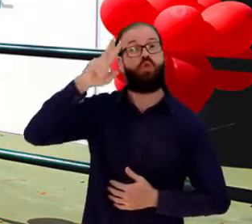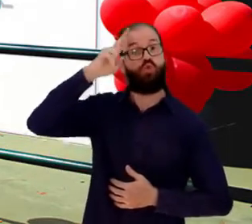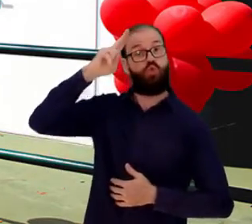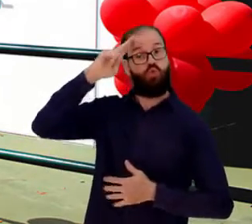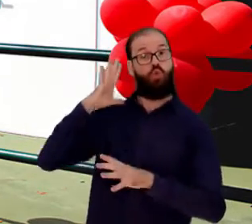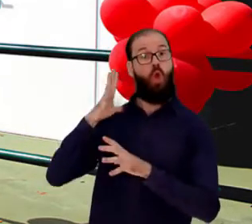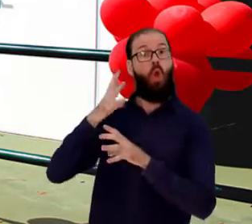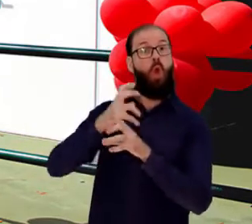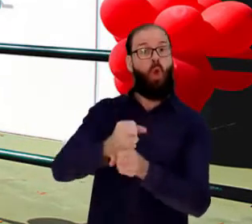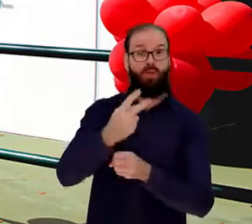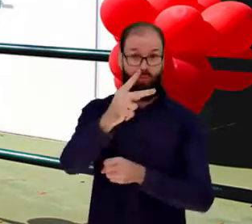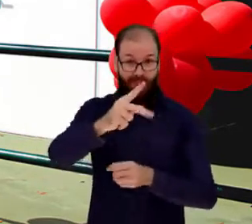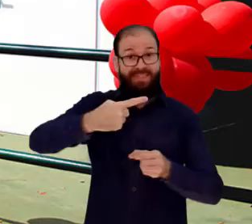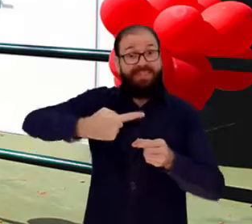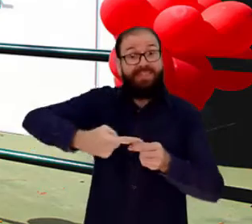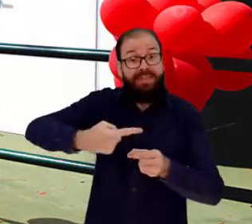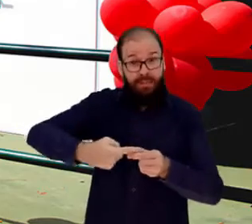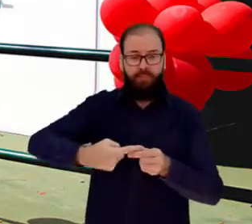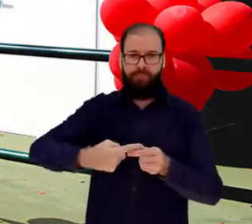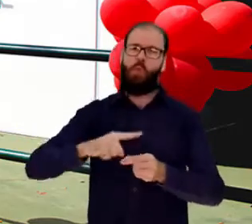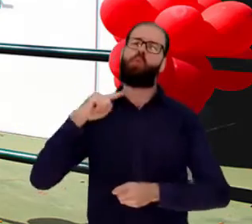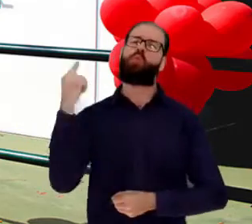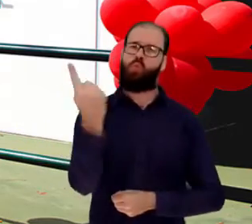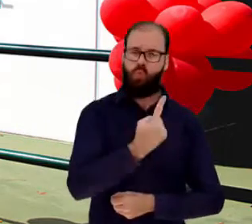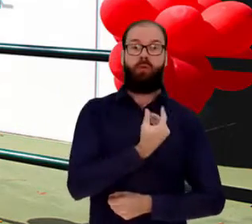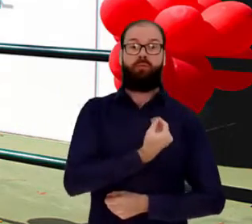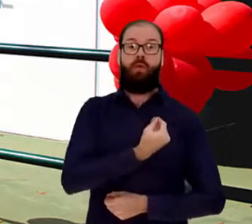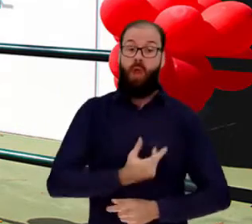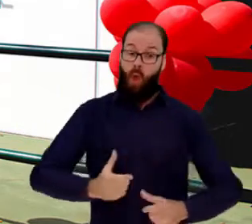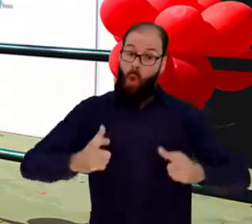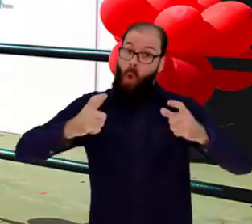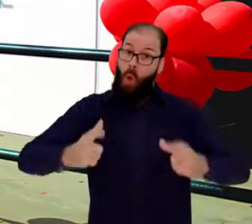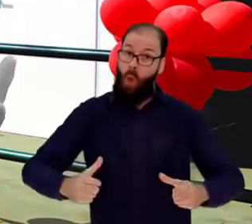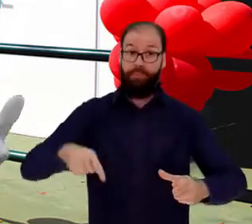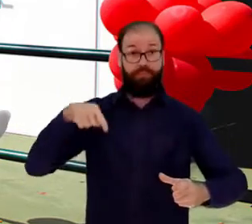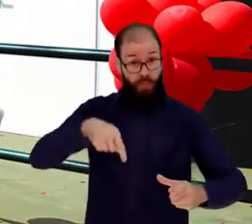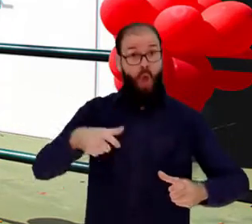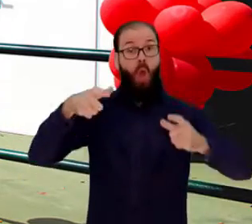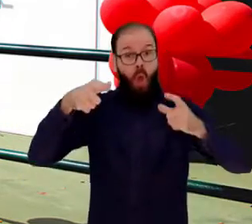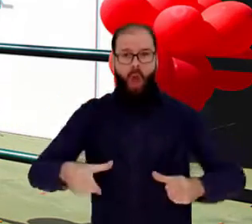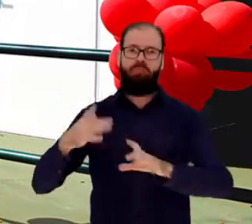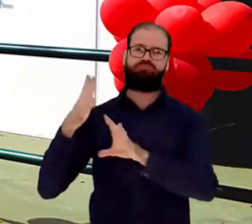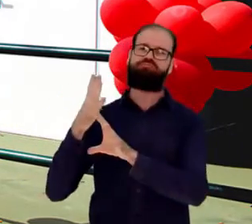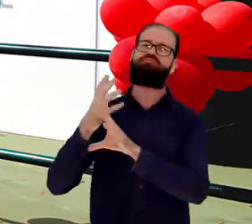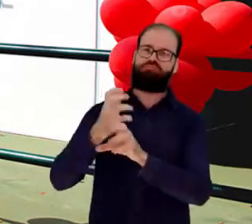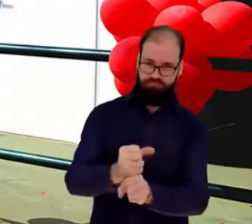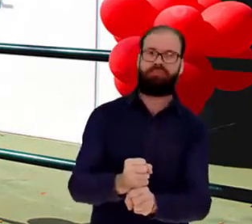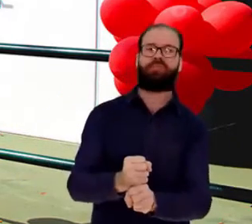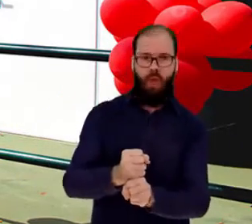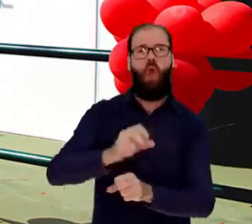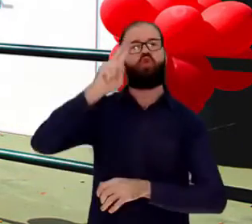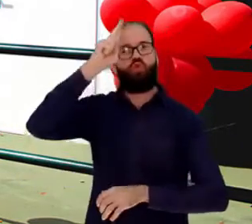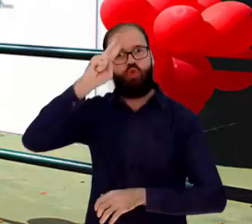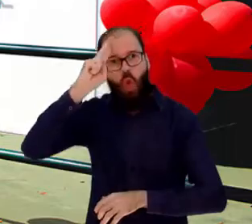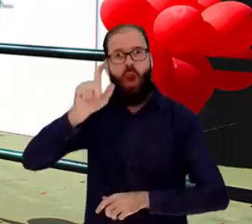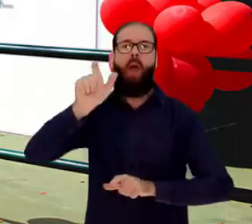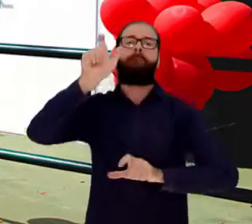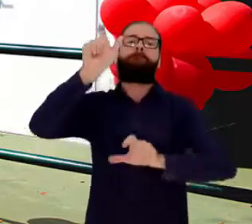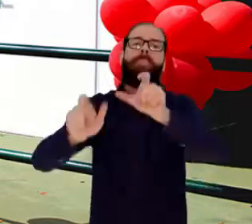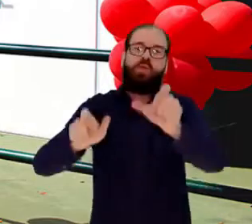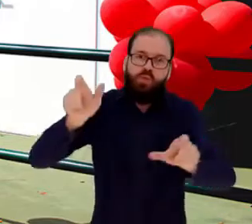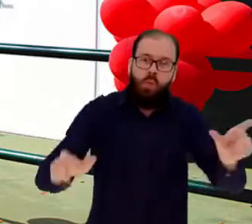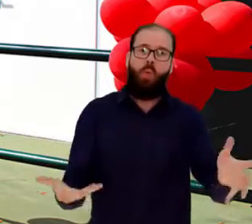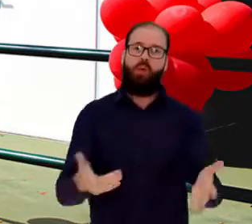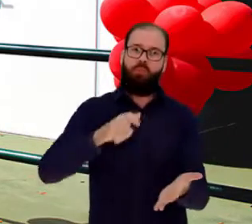vivemos em um lugar. Esse lugar tem uma história. A história está na memória das pessoas, nos documentos que eles escrevem,